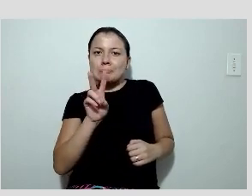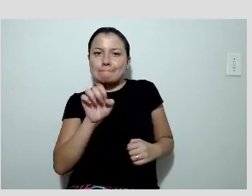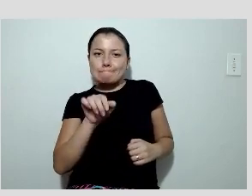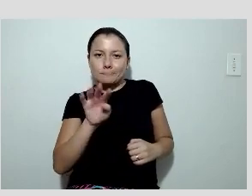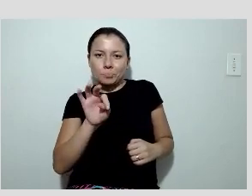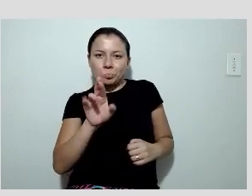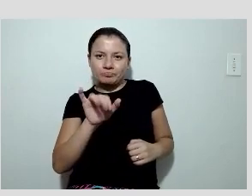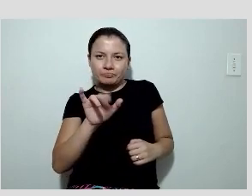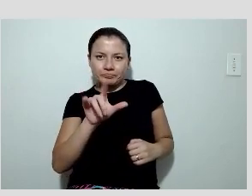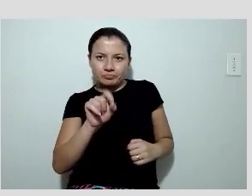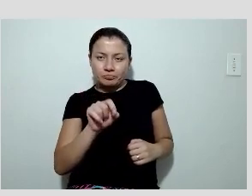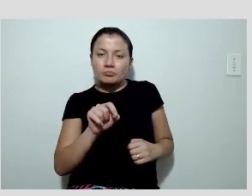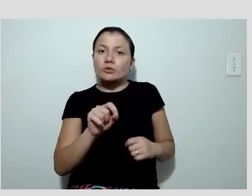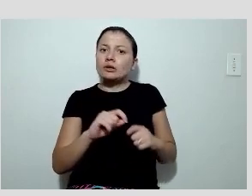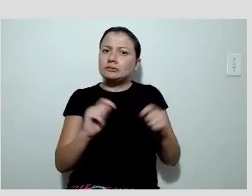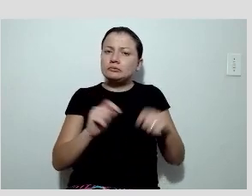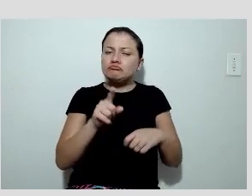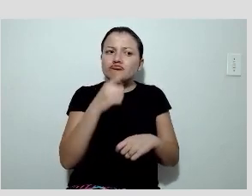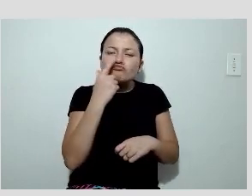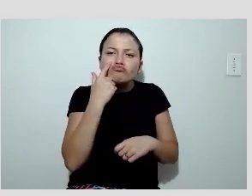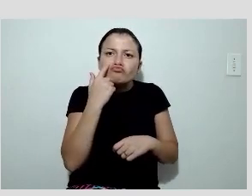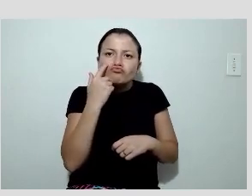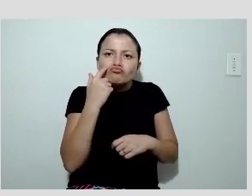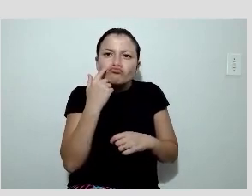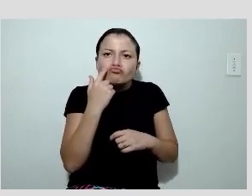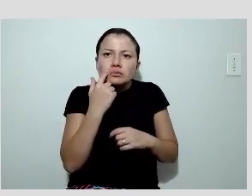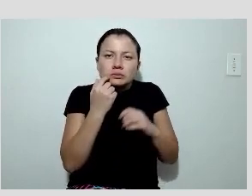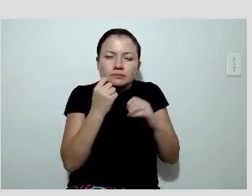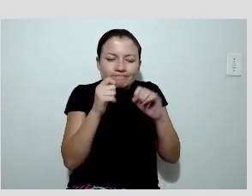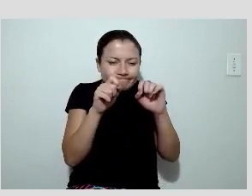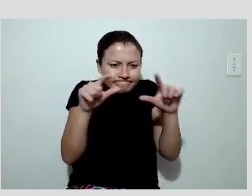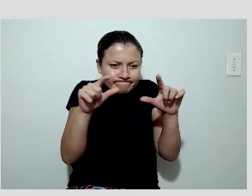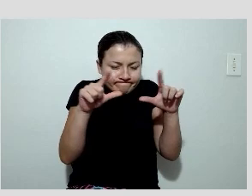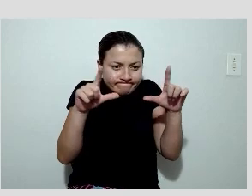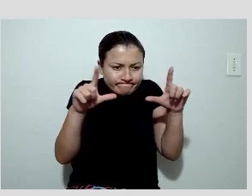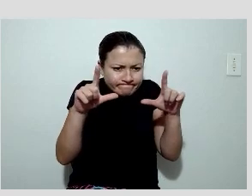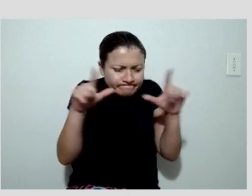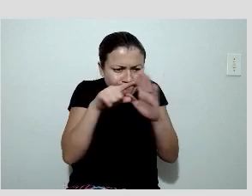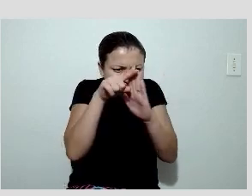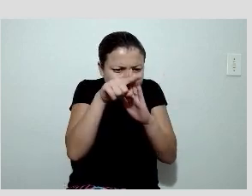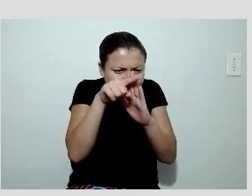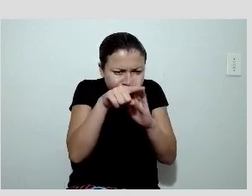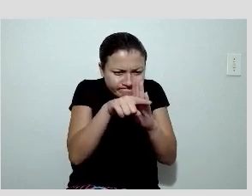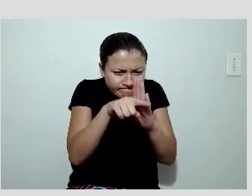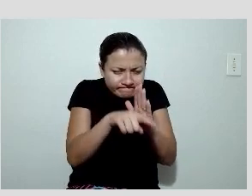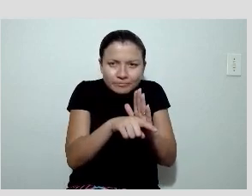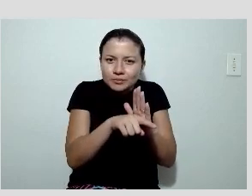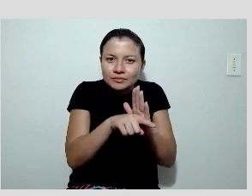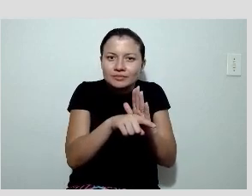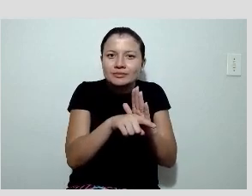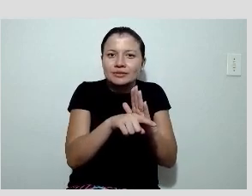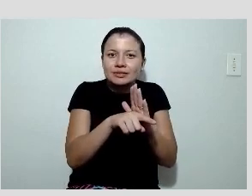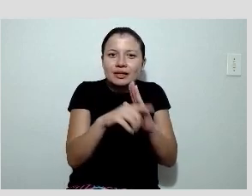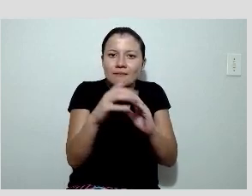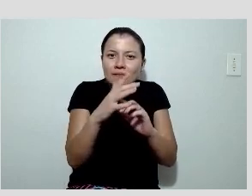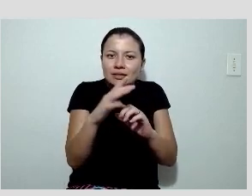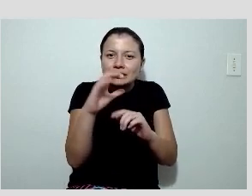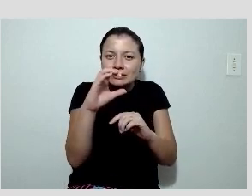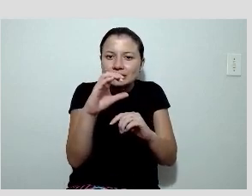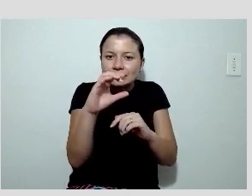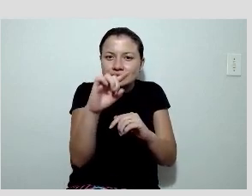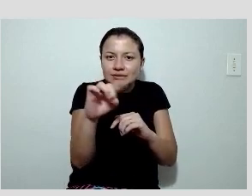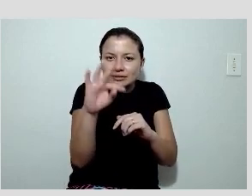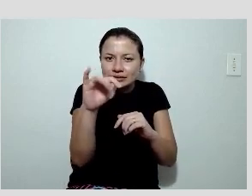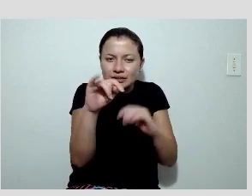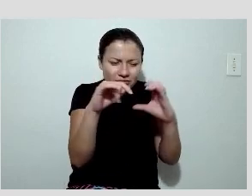fórmula de você quantificar na câmara com CZT, no DSPECT, para fazer o índice de perugínio.